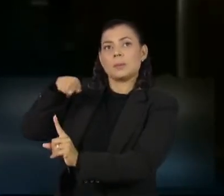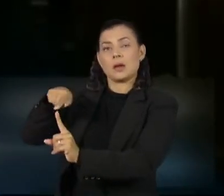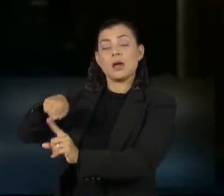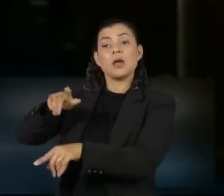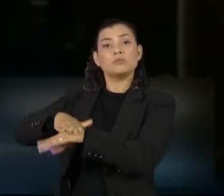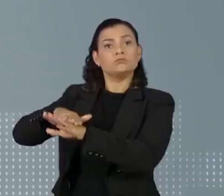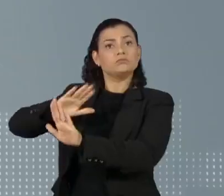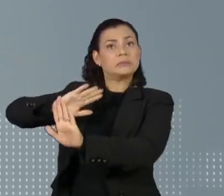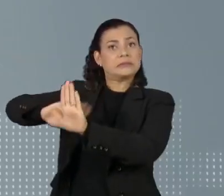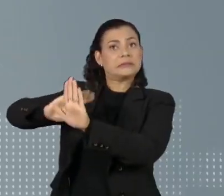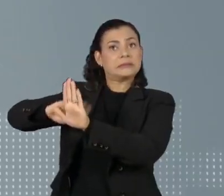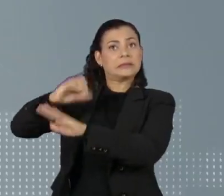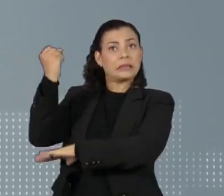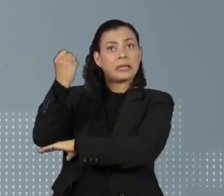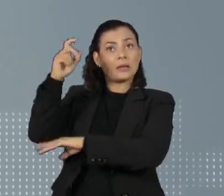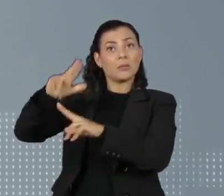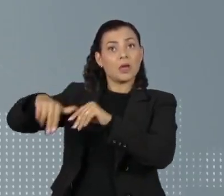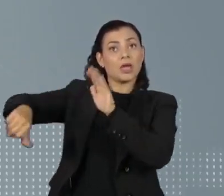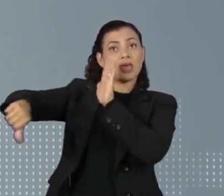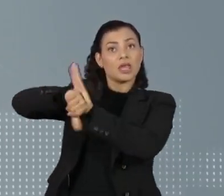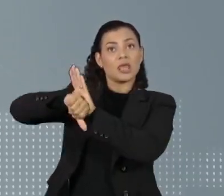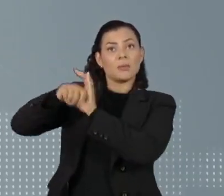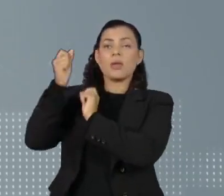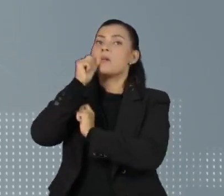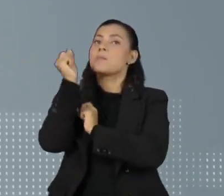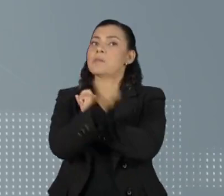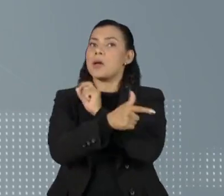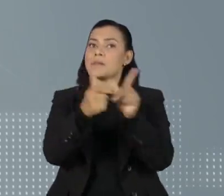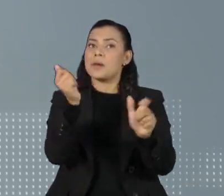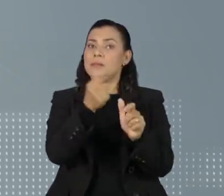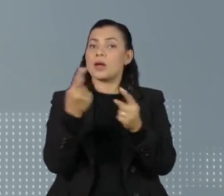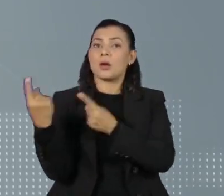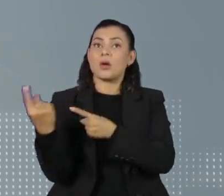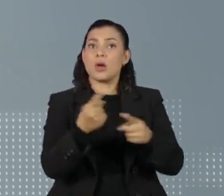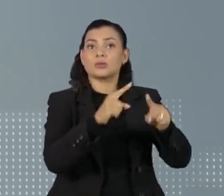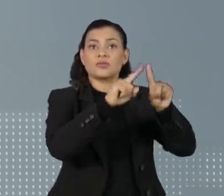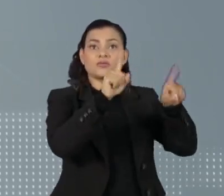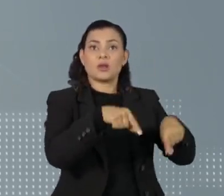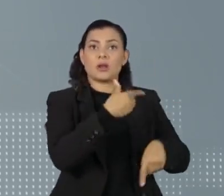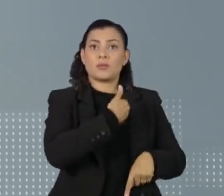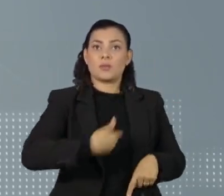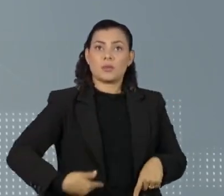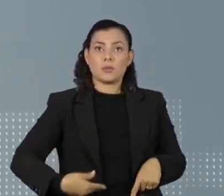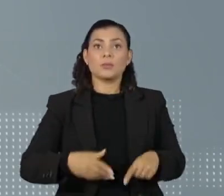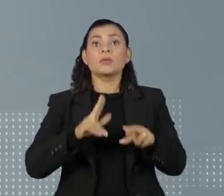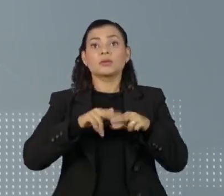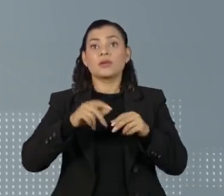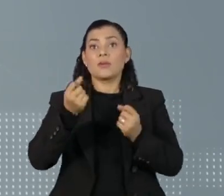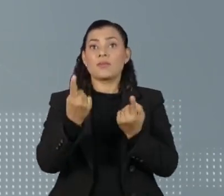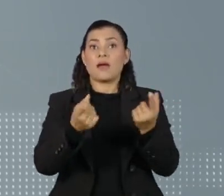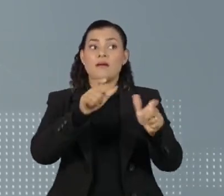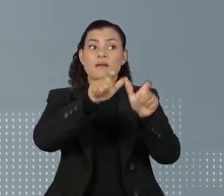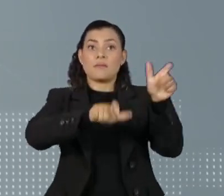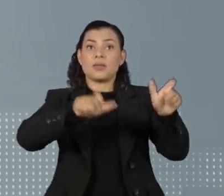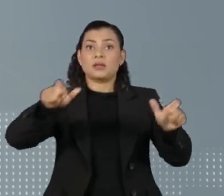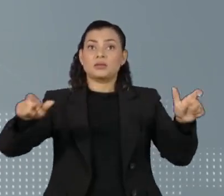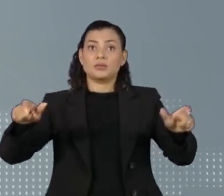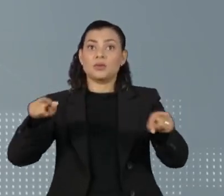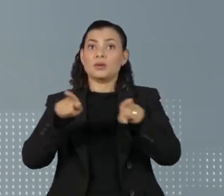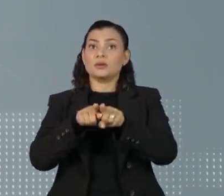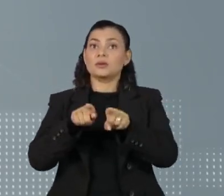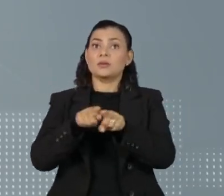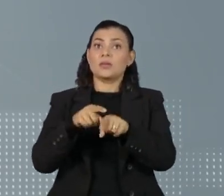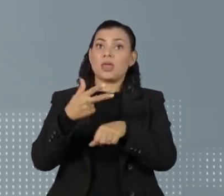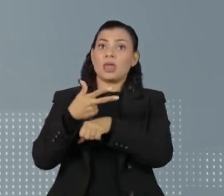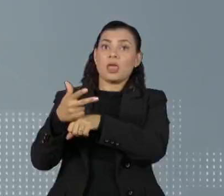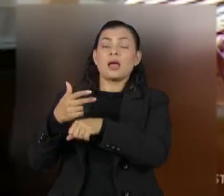agravantes que o suposto crime de calúnia ocorreu contra funcionário público na presença de várias pessoas e contra pessoa